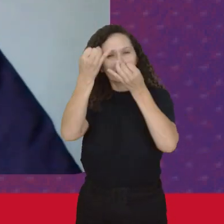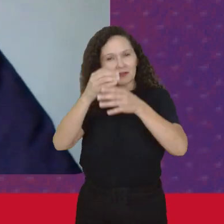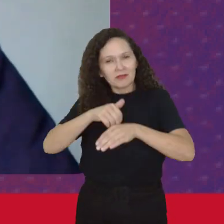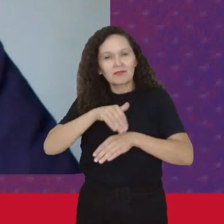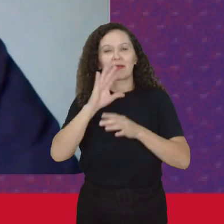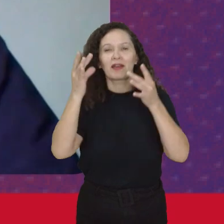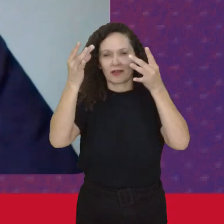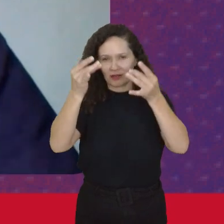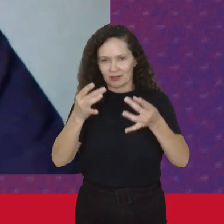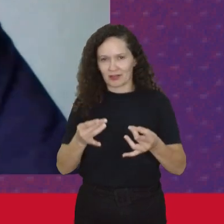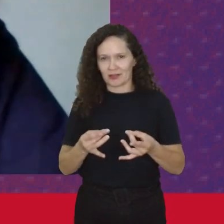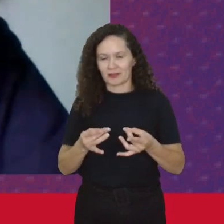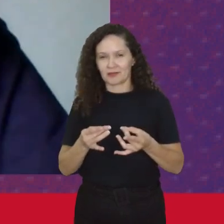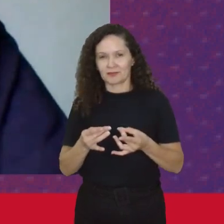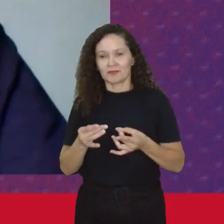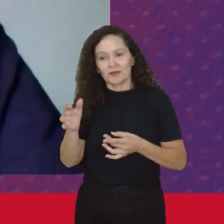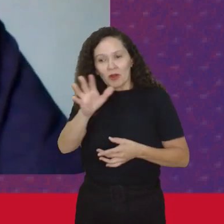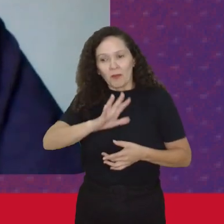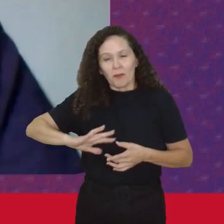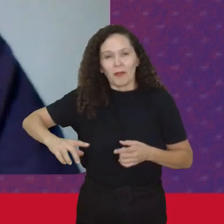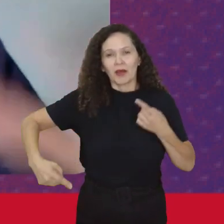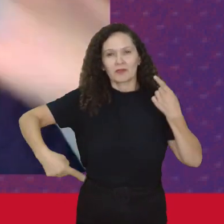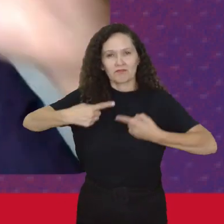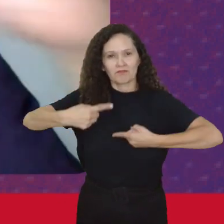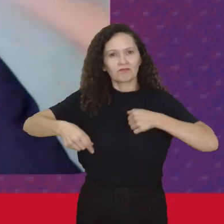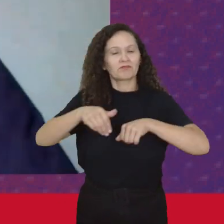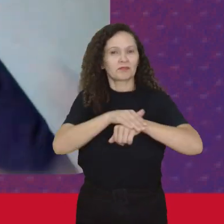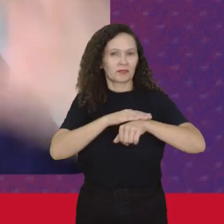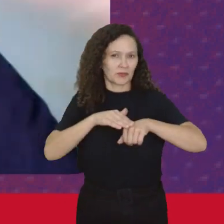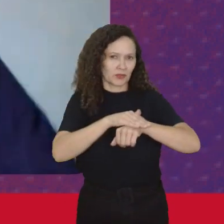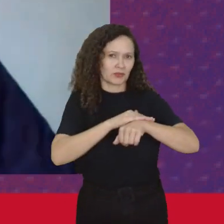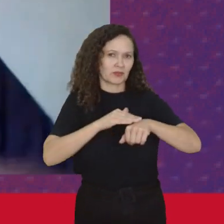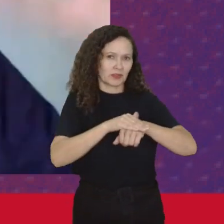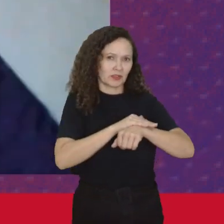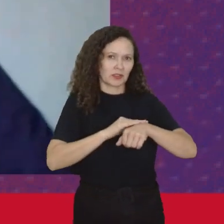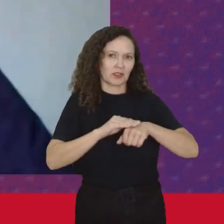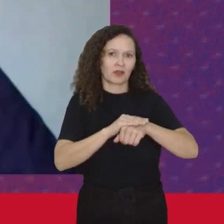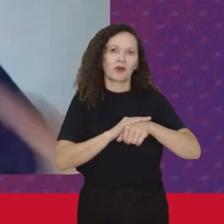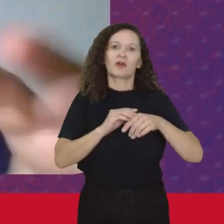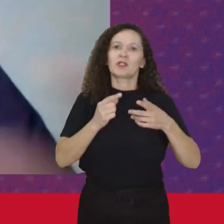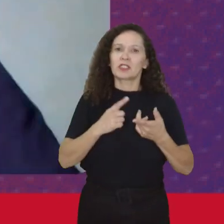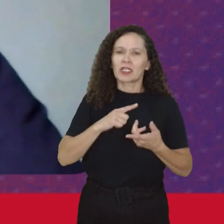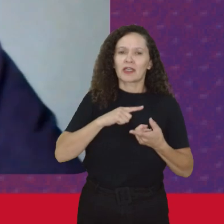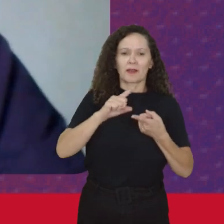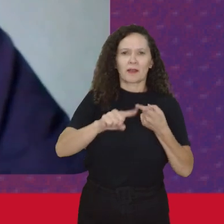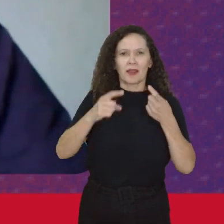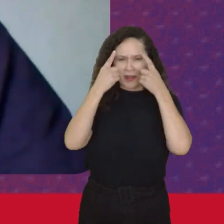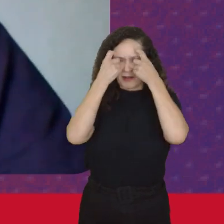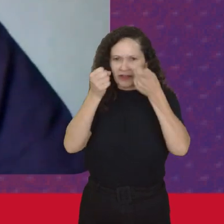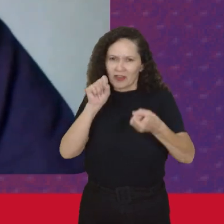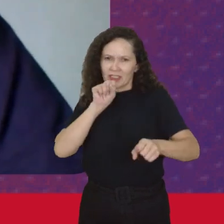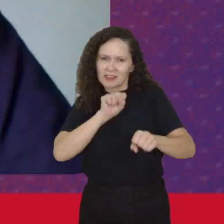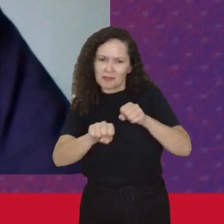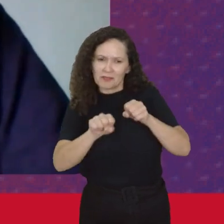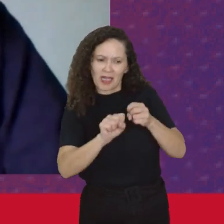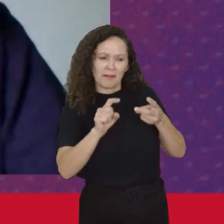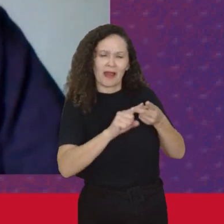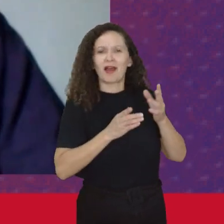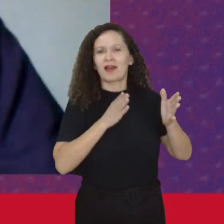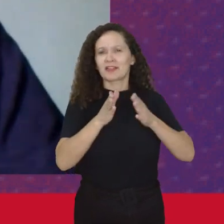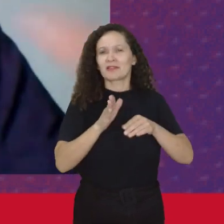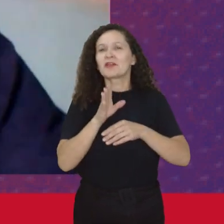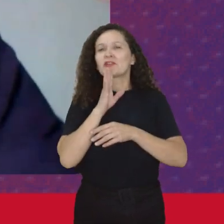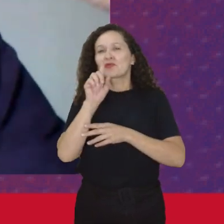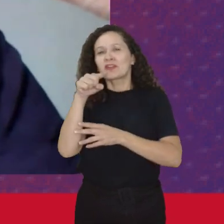Mas um outro campo De debate Sobre o corpo A sexualidade A violência Que a gente conhece